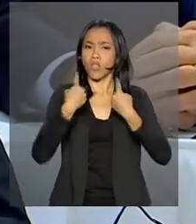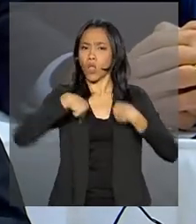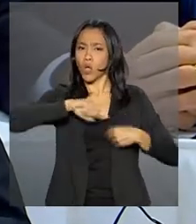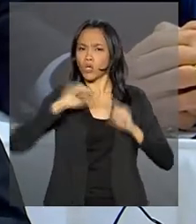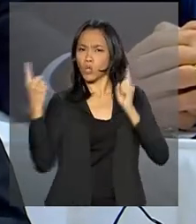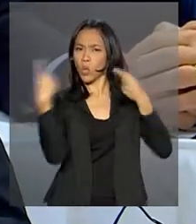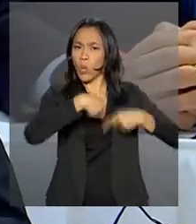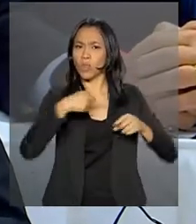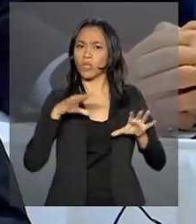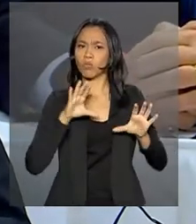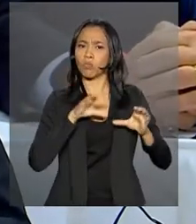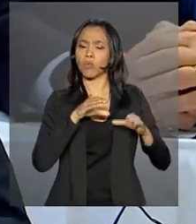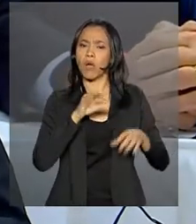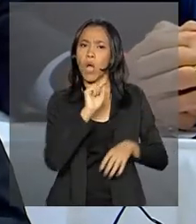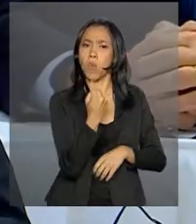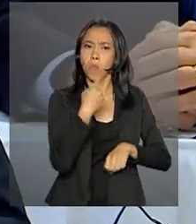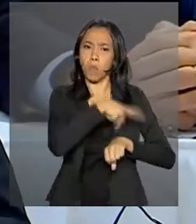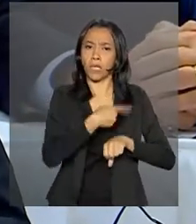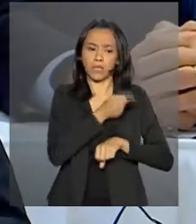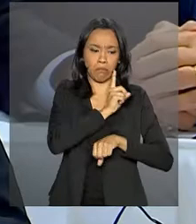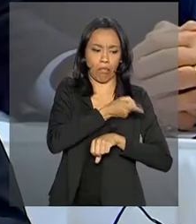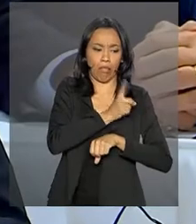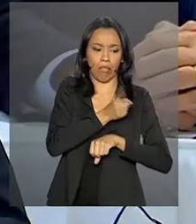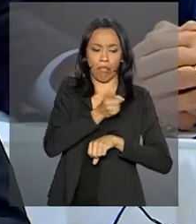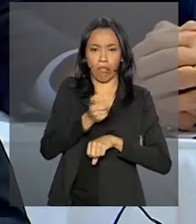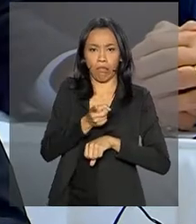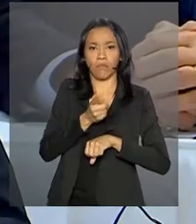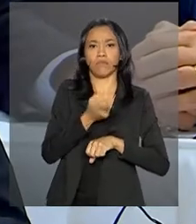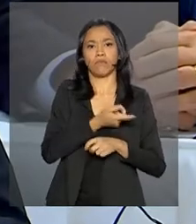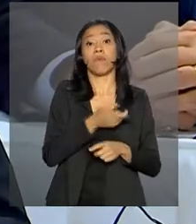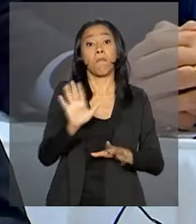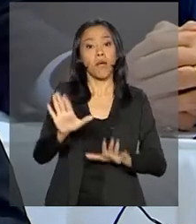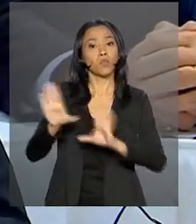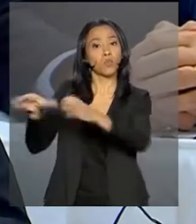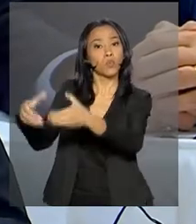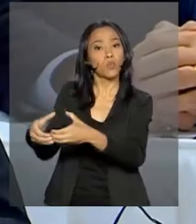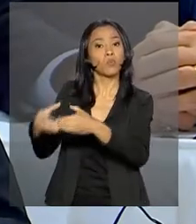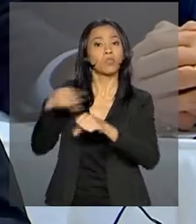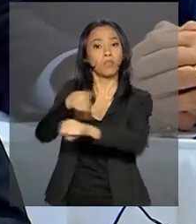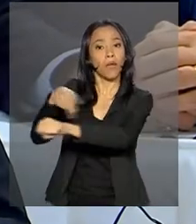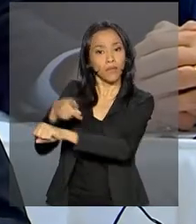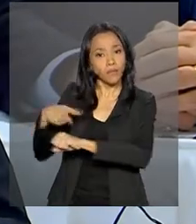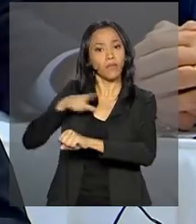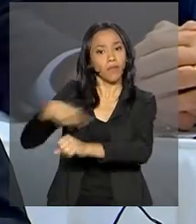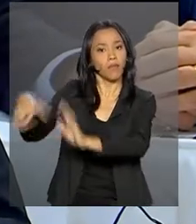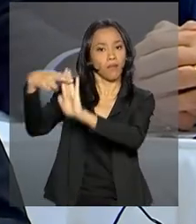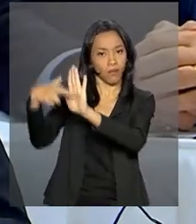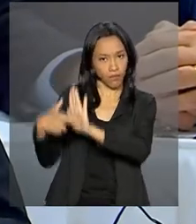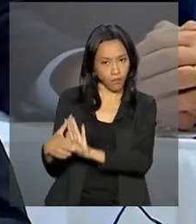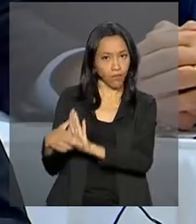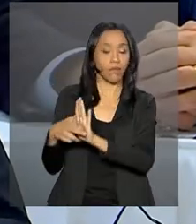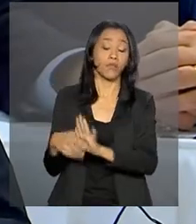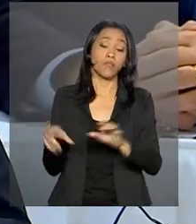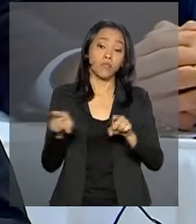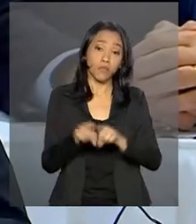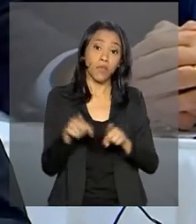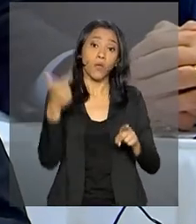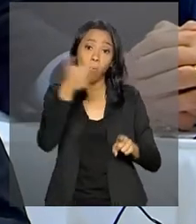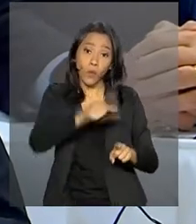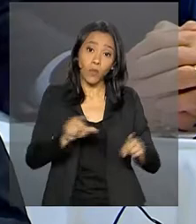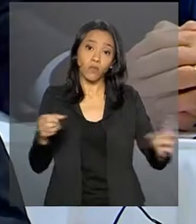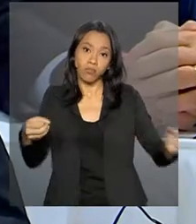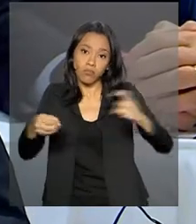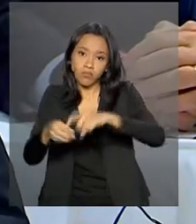defesa de um sistema internacional de comércio baseado em regras. Reafirmamos nosso respaldo à Organização Mundial do